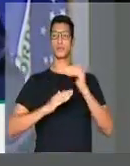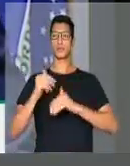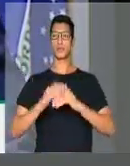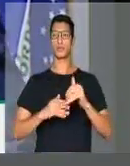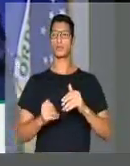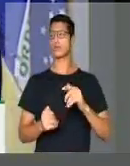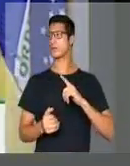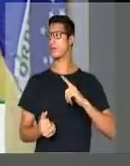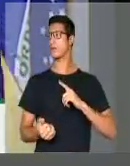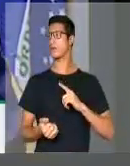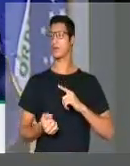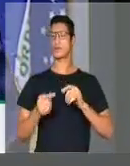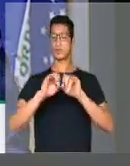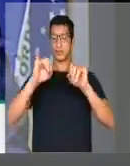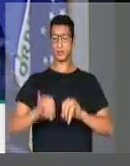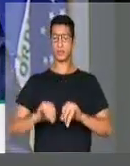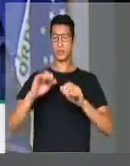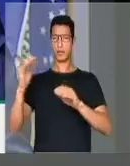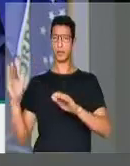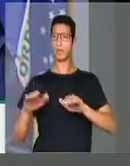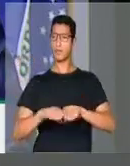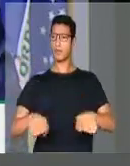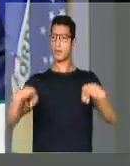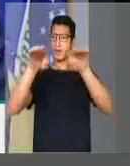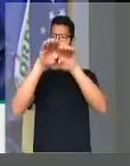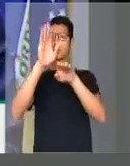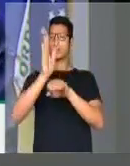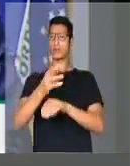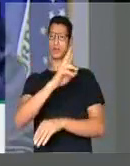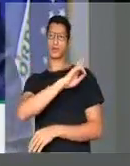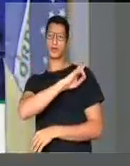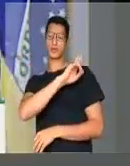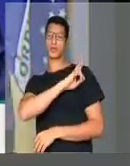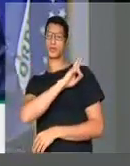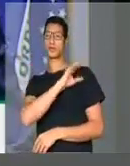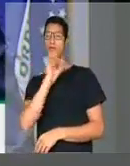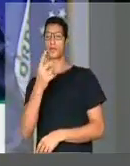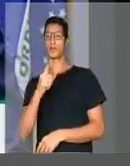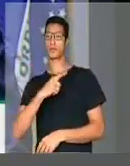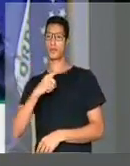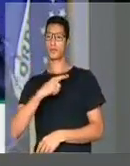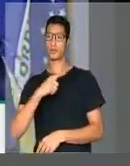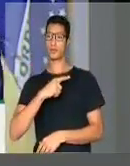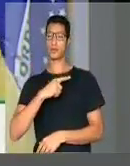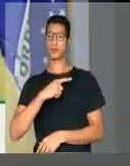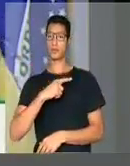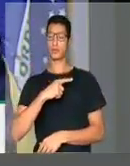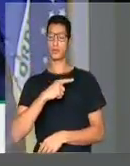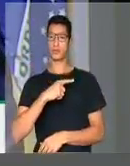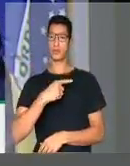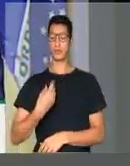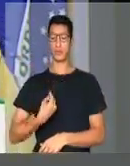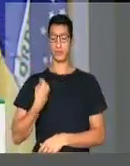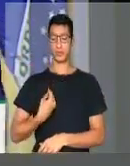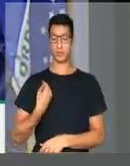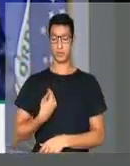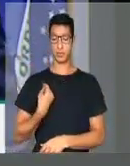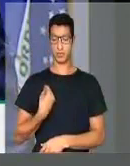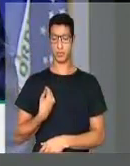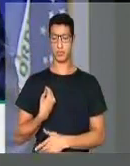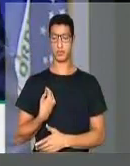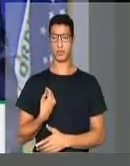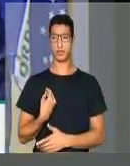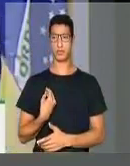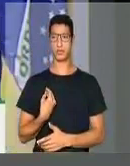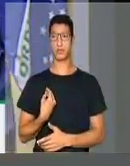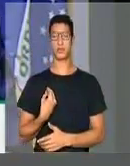argumentos falsos, como se o sistema majoritário ele fosse o responsável ou ele viesse a perpetuar os corruptos. Muito pelo contrário. Vamos ter